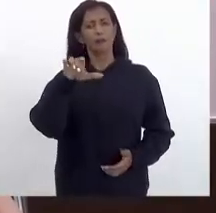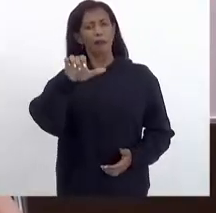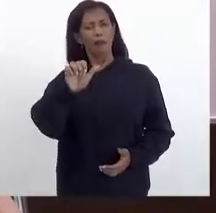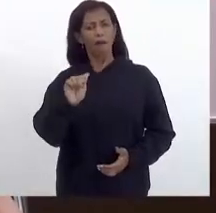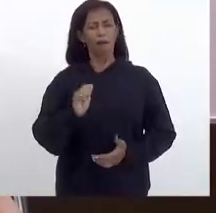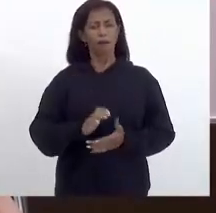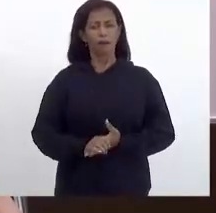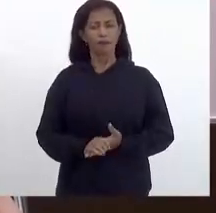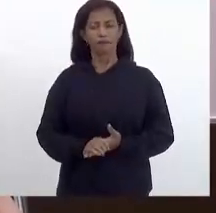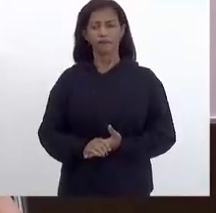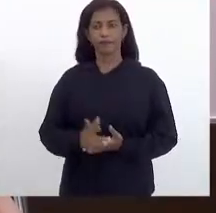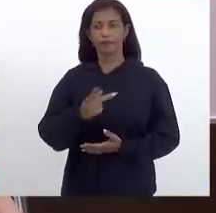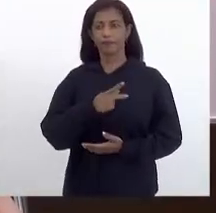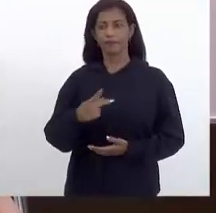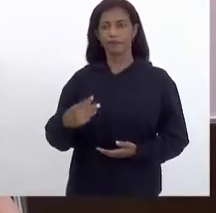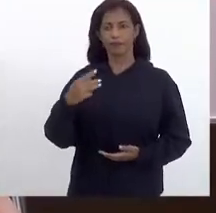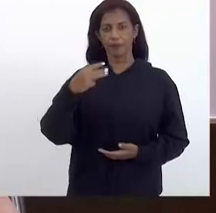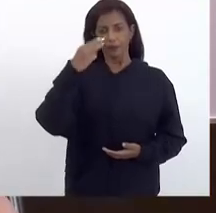Presidente Márcio Pacheco.